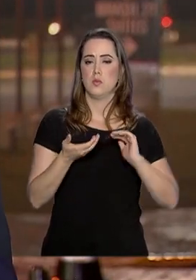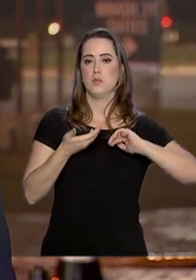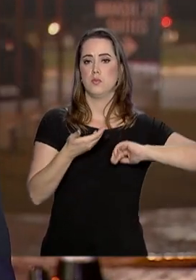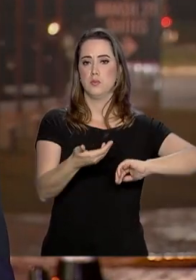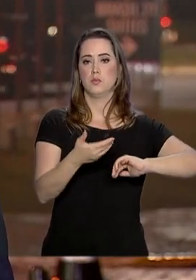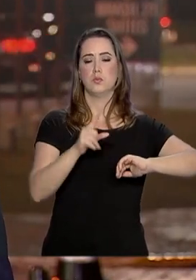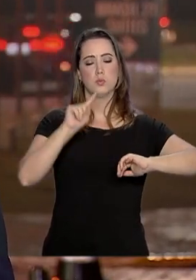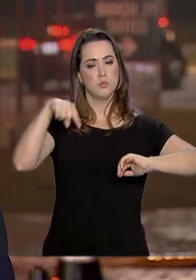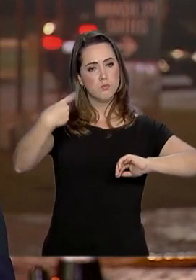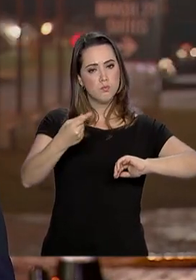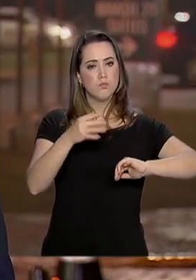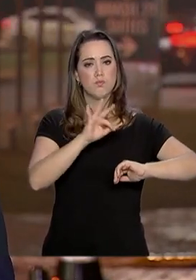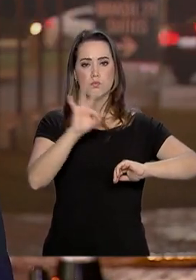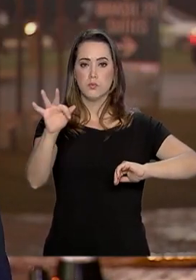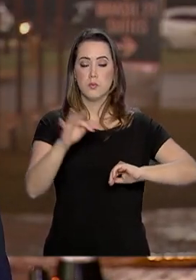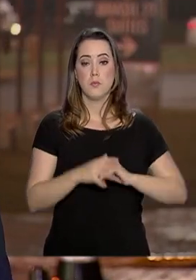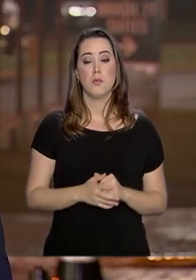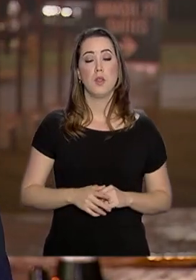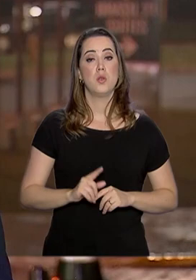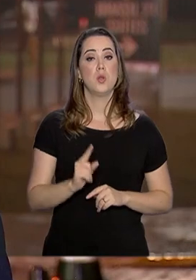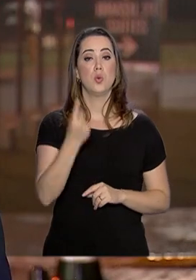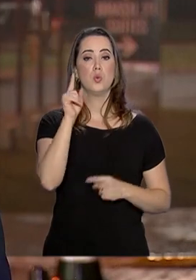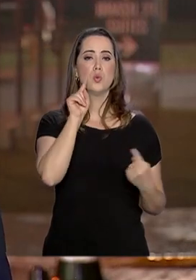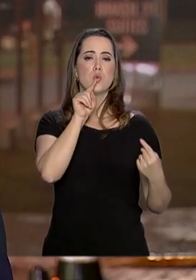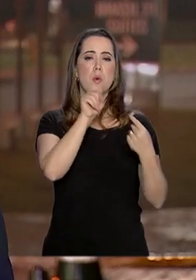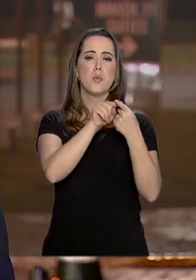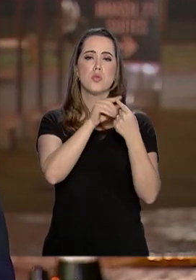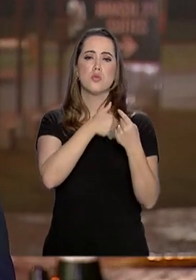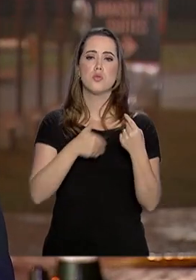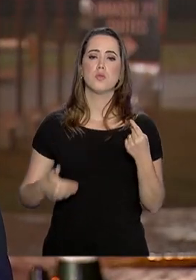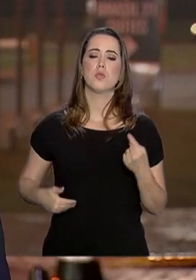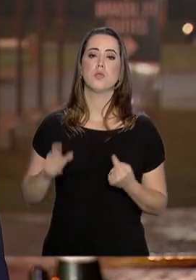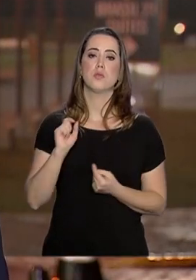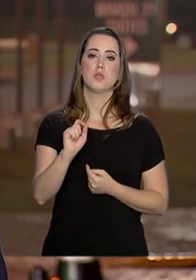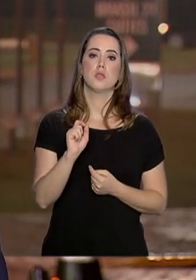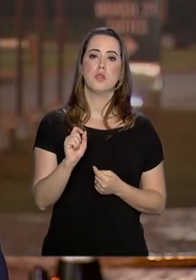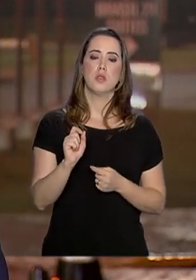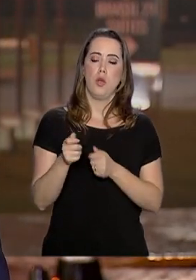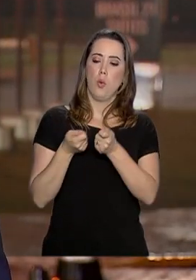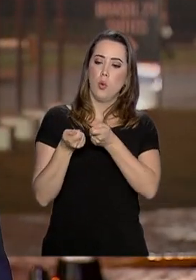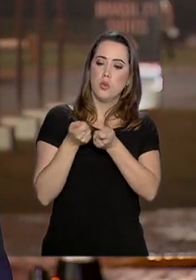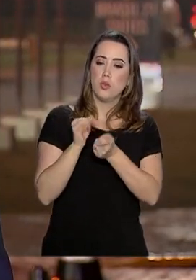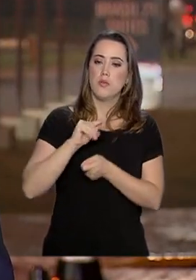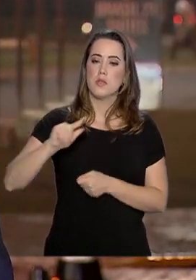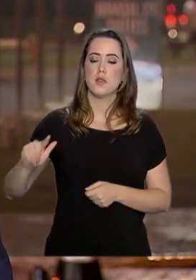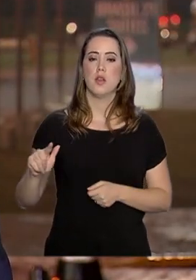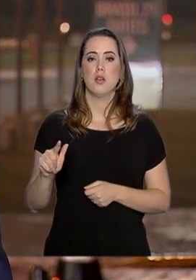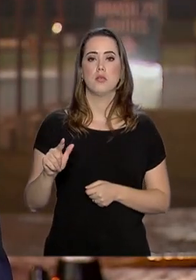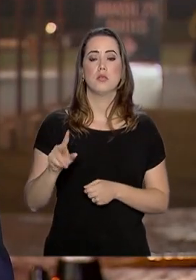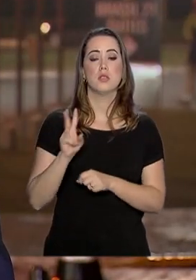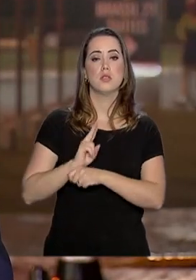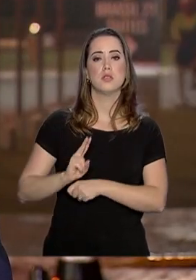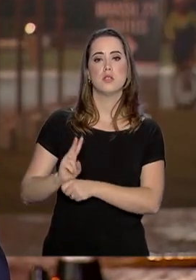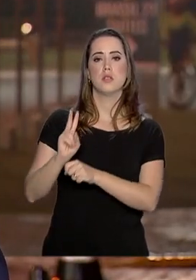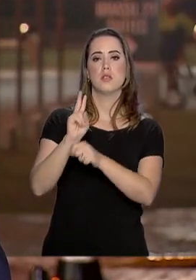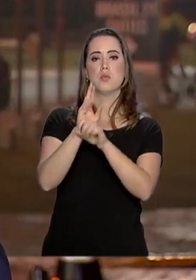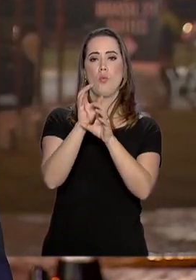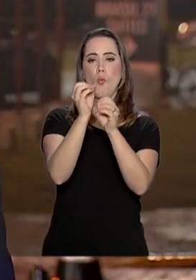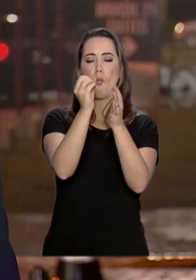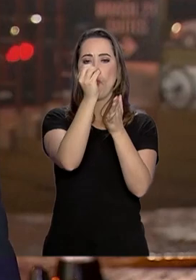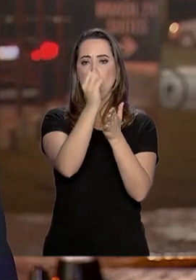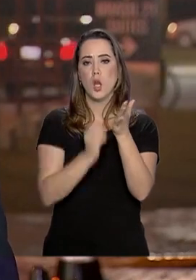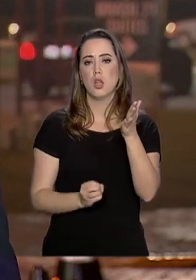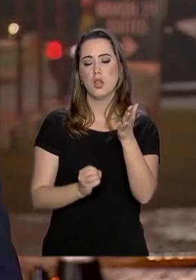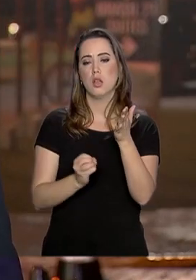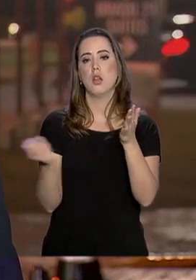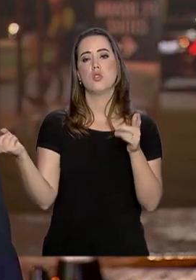Nacional nos próximos dias. E que uma das metas do governo é o equilíbrio fiscal e defendeu zerar o